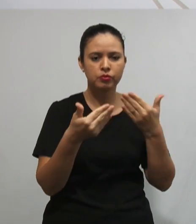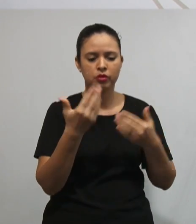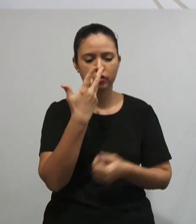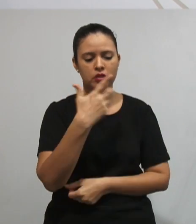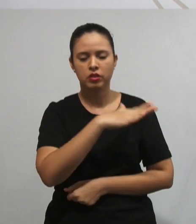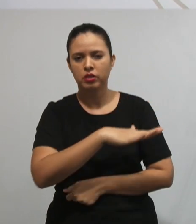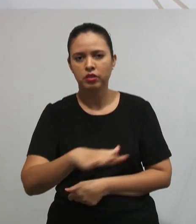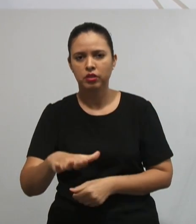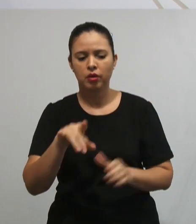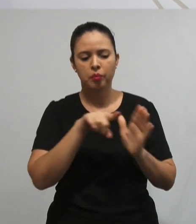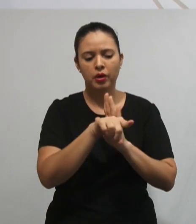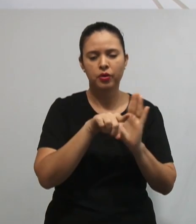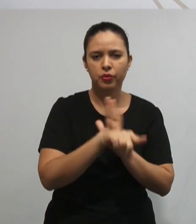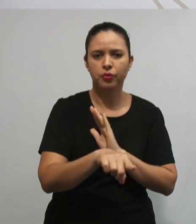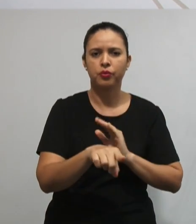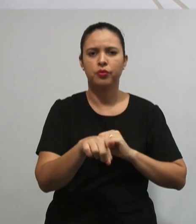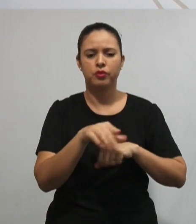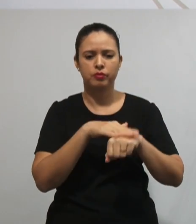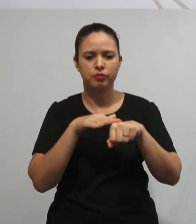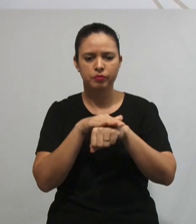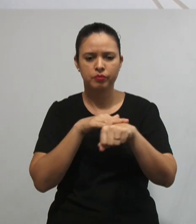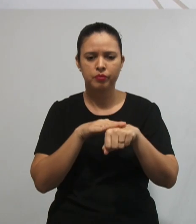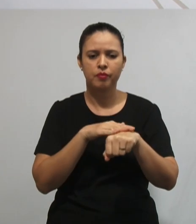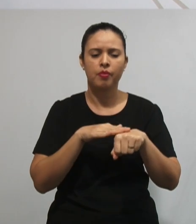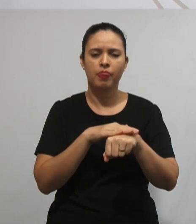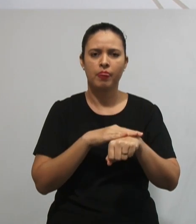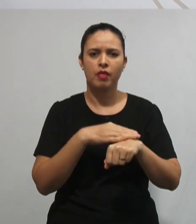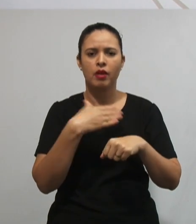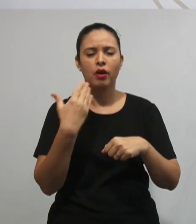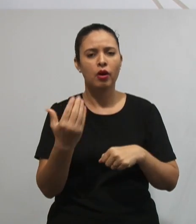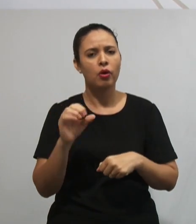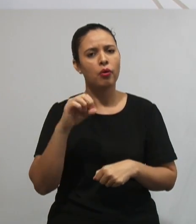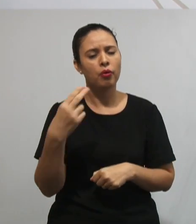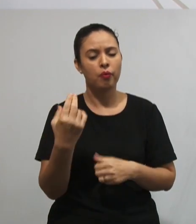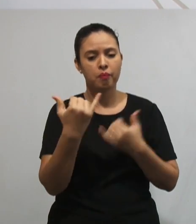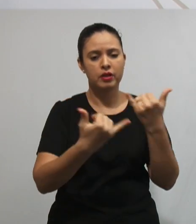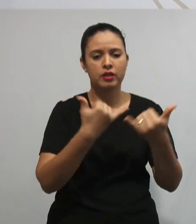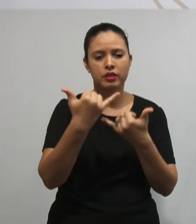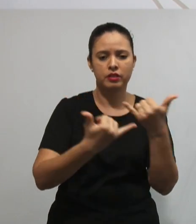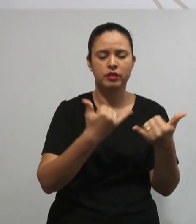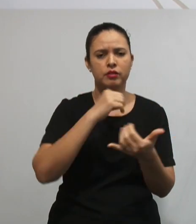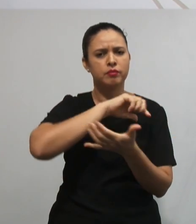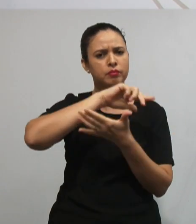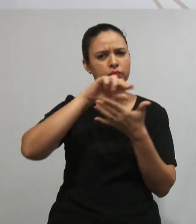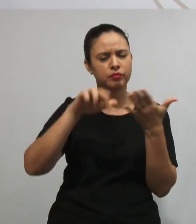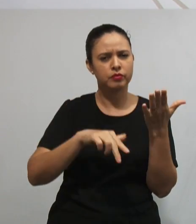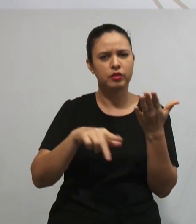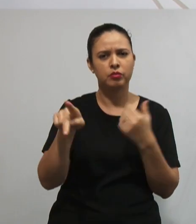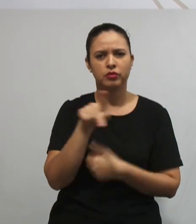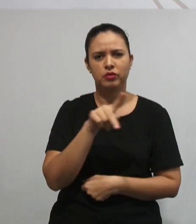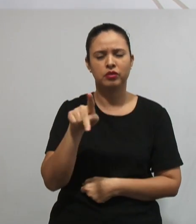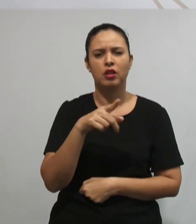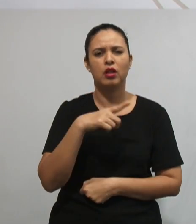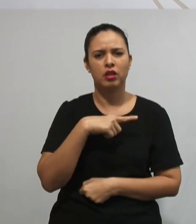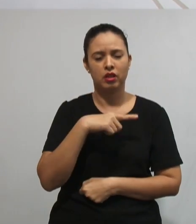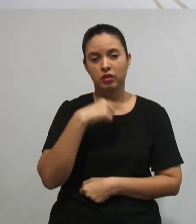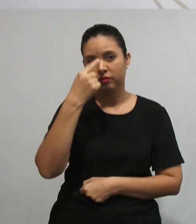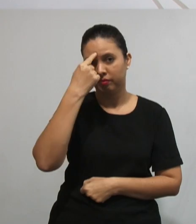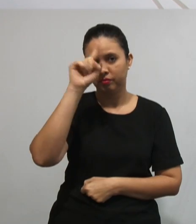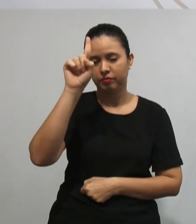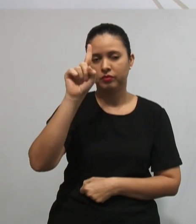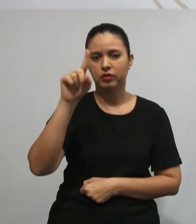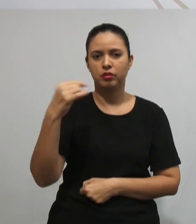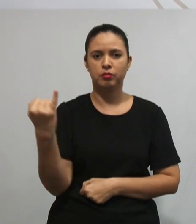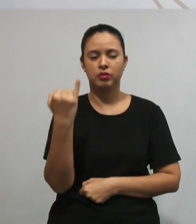alunos, sei lá, o professor pode propor uma brincadeira. São várias as formas, os professores são muito criativos. O importante